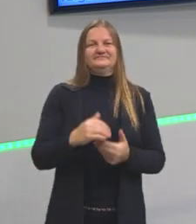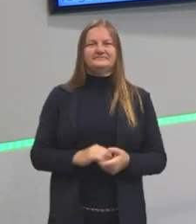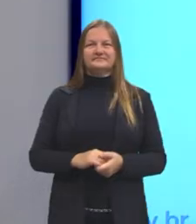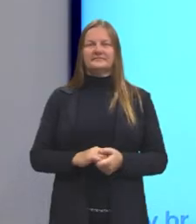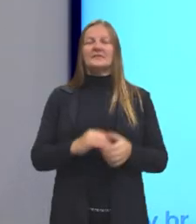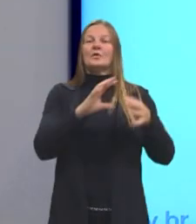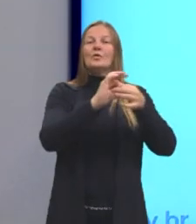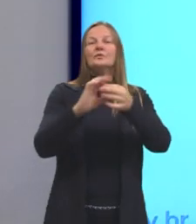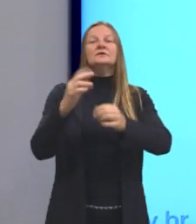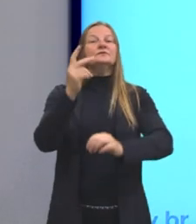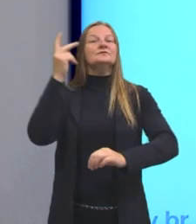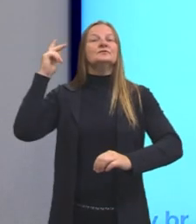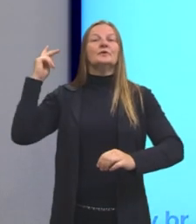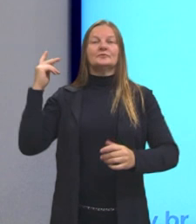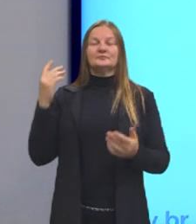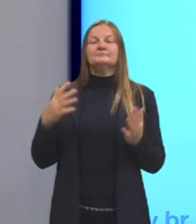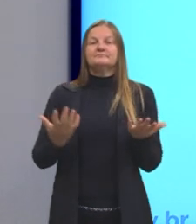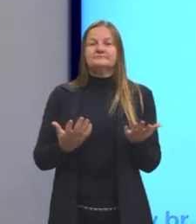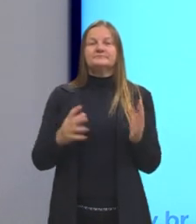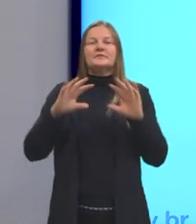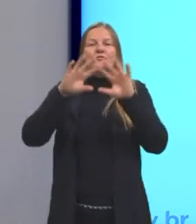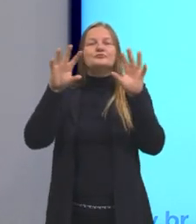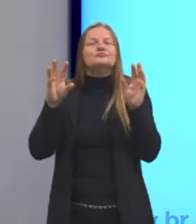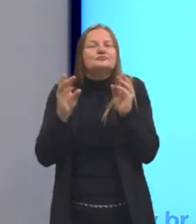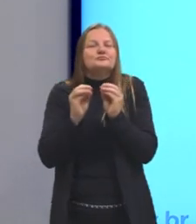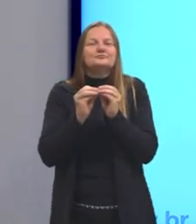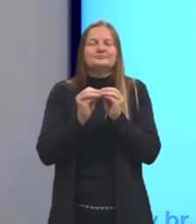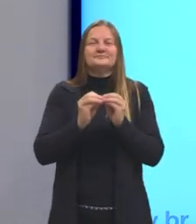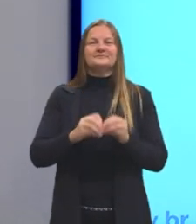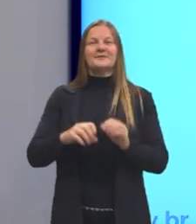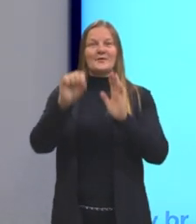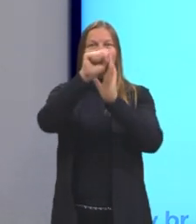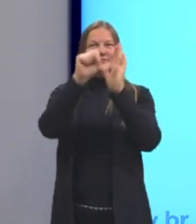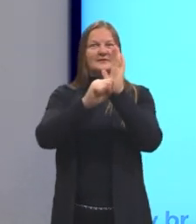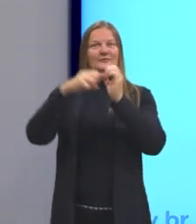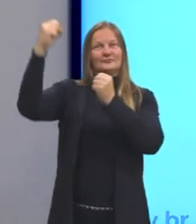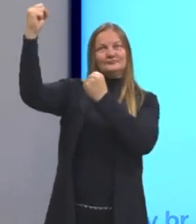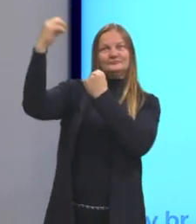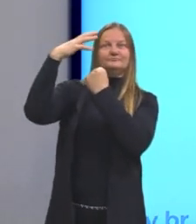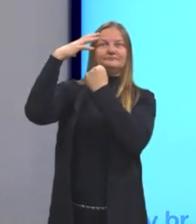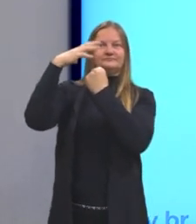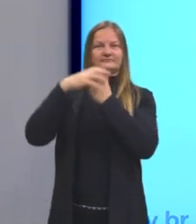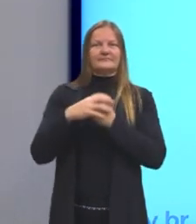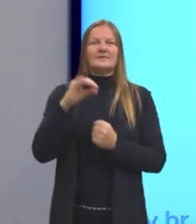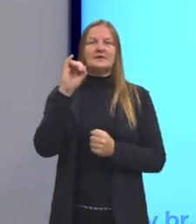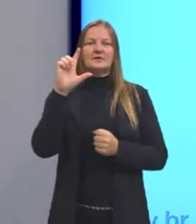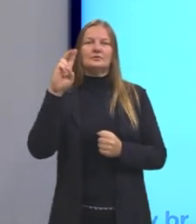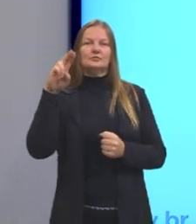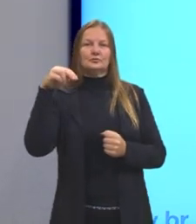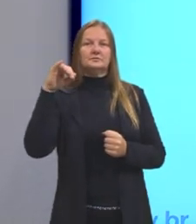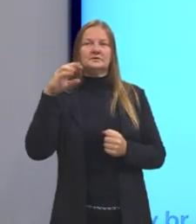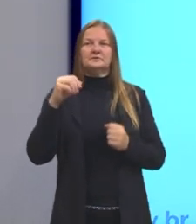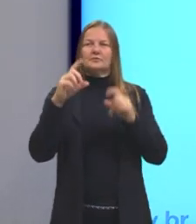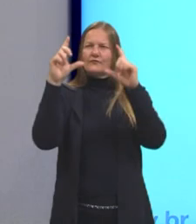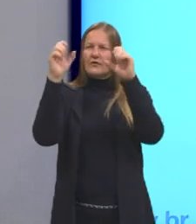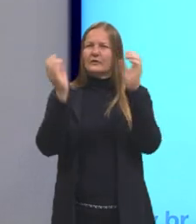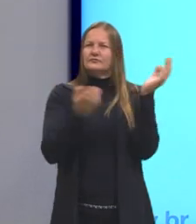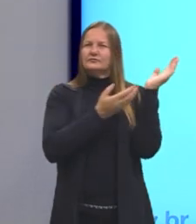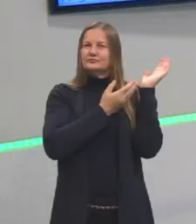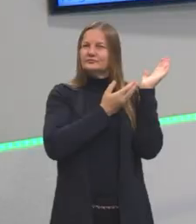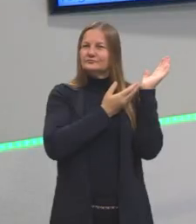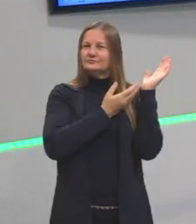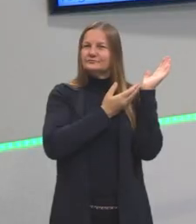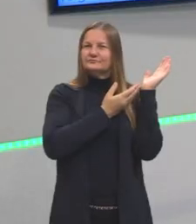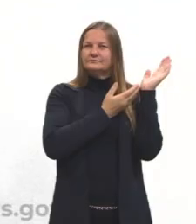Contexto histórico, então, resumidamente, o século das luzes, o iluminismo. Então, aqui a gente tem uma imagem no qual temos